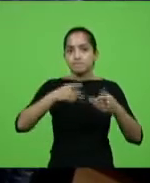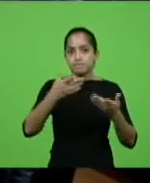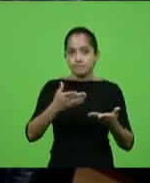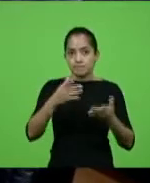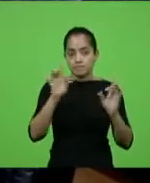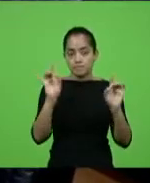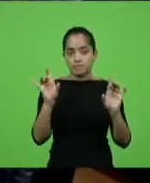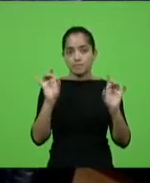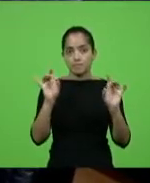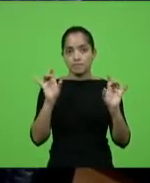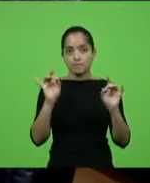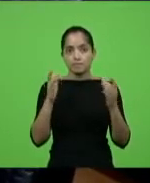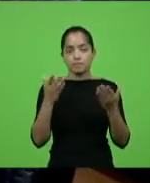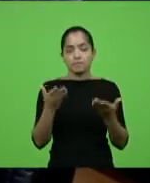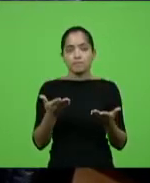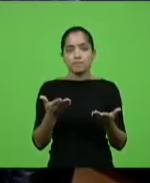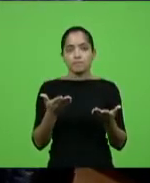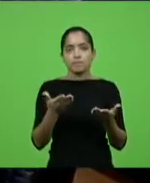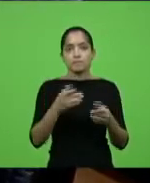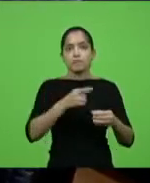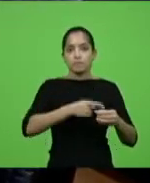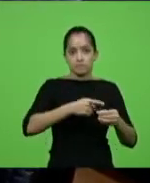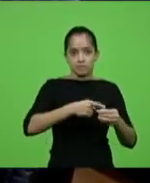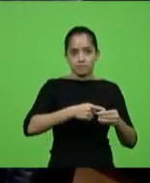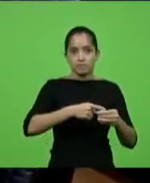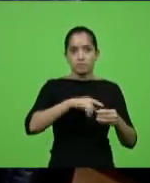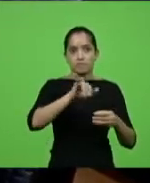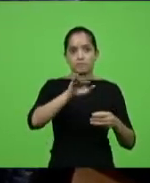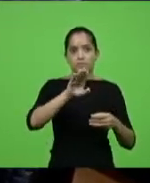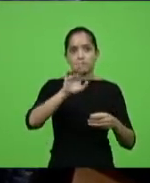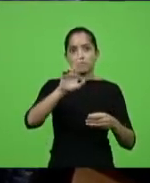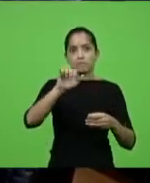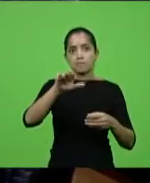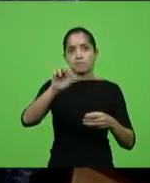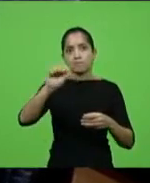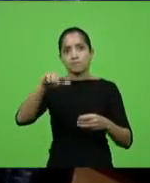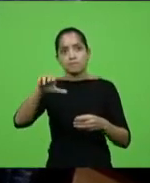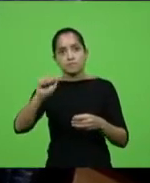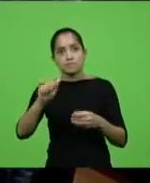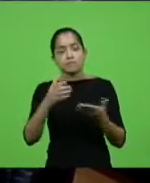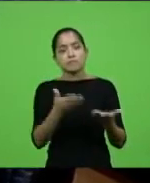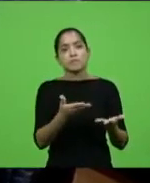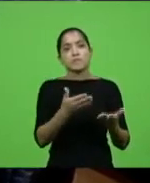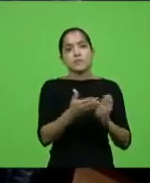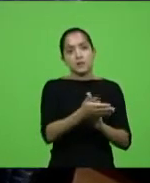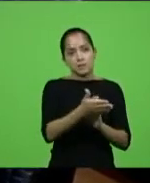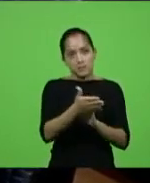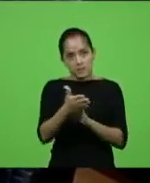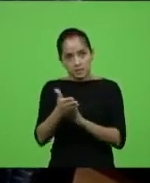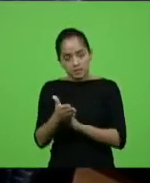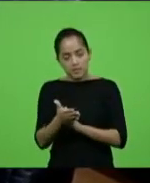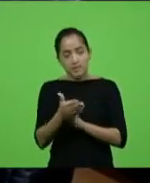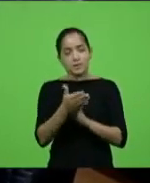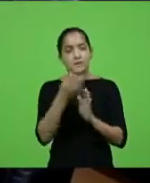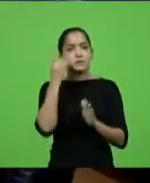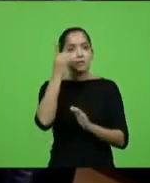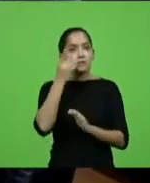especial, para o município de Ibirama e para a região. Por isso, parabéns, deputado, pela sua